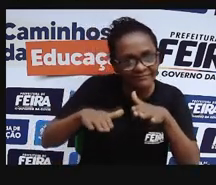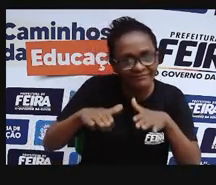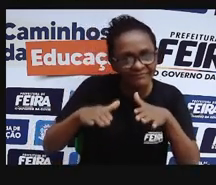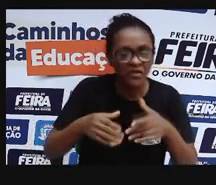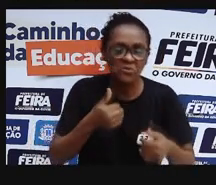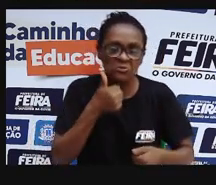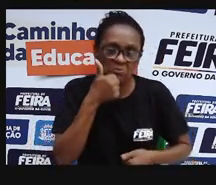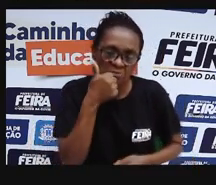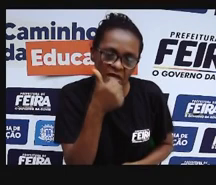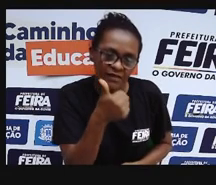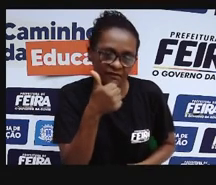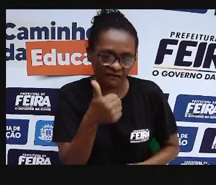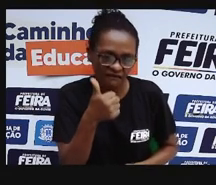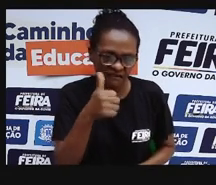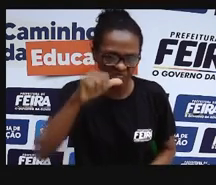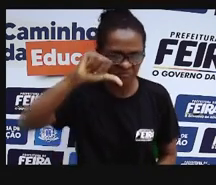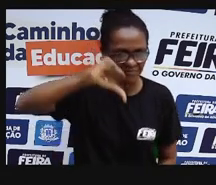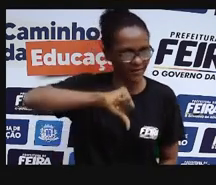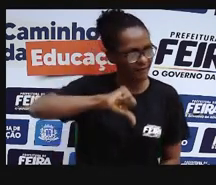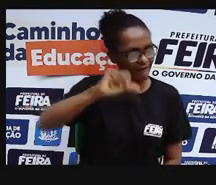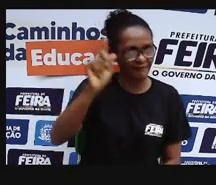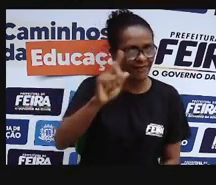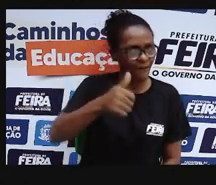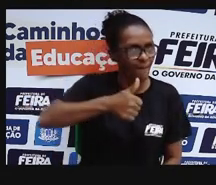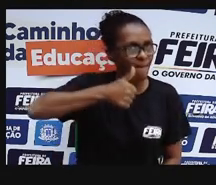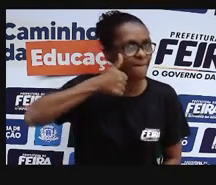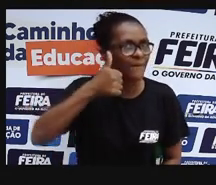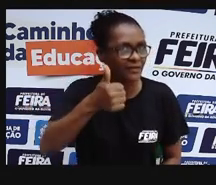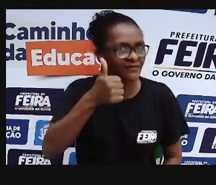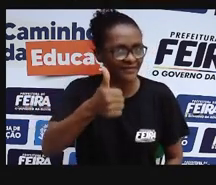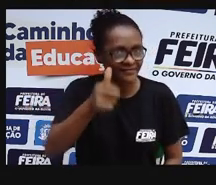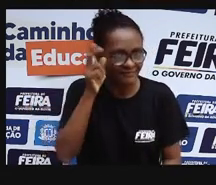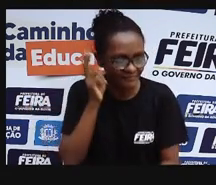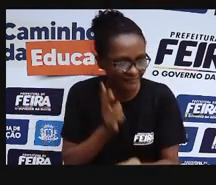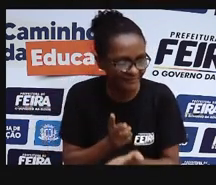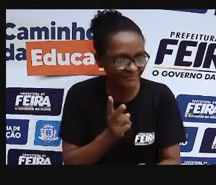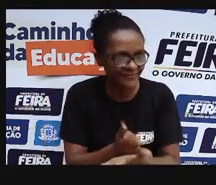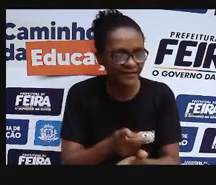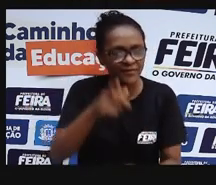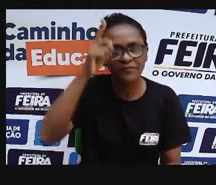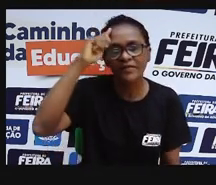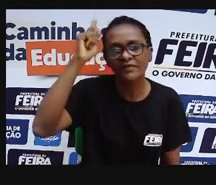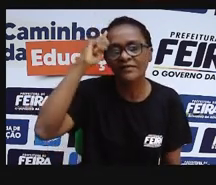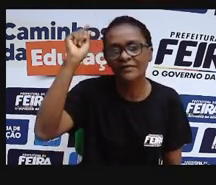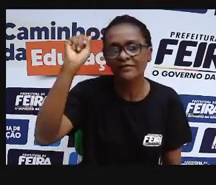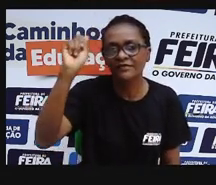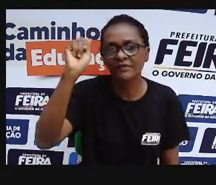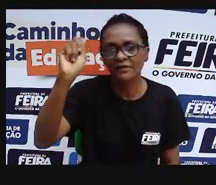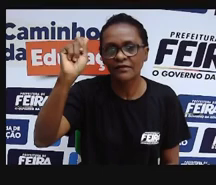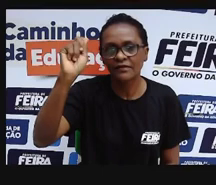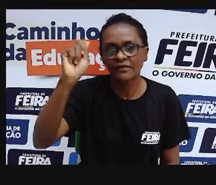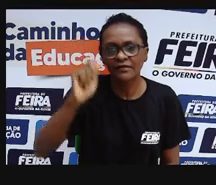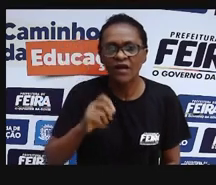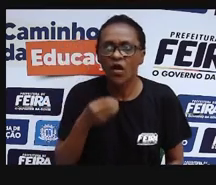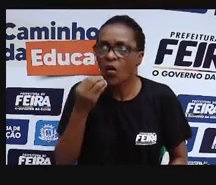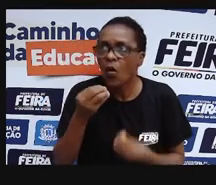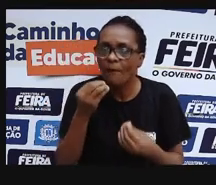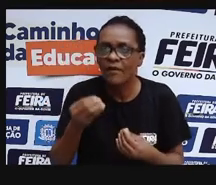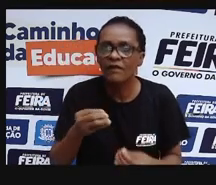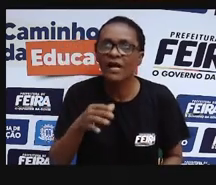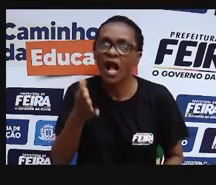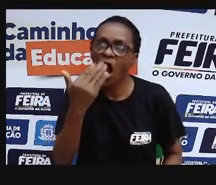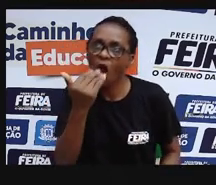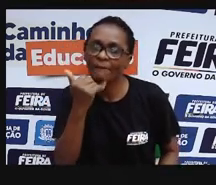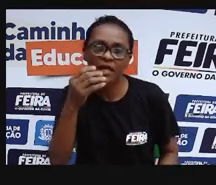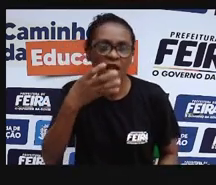qualidade do alimento que a gente está ingerindo. Então, por exemplo, eu tenho que pensar em se eu vou comer uma fruta.